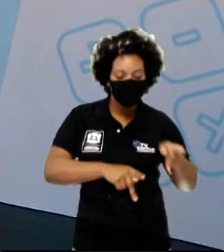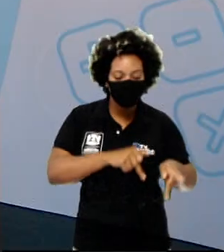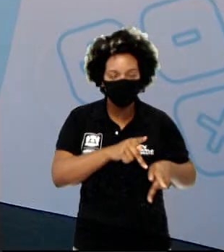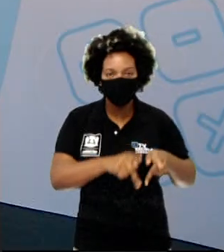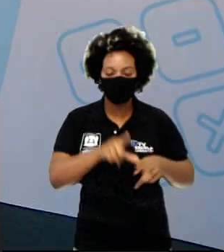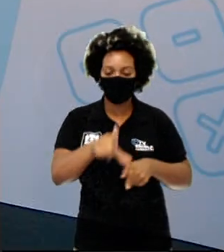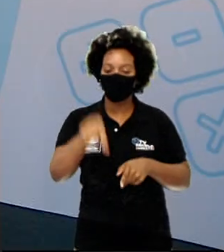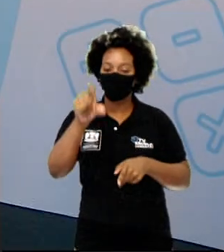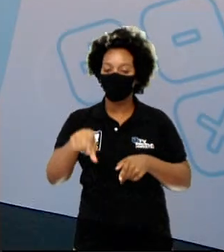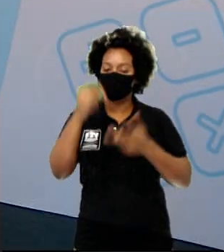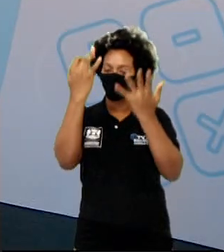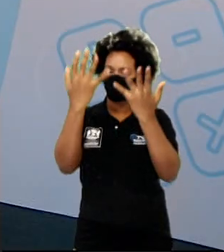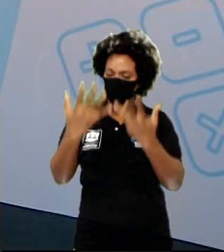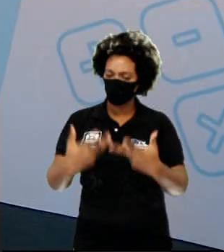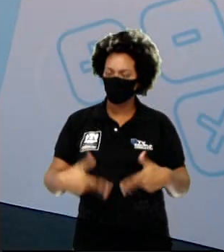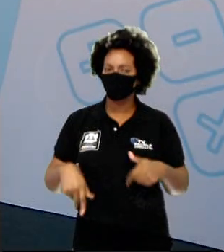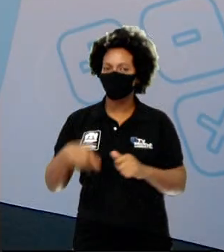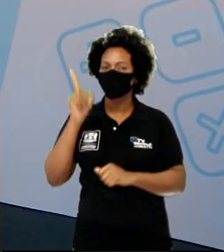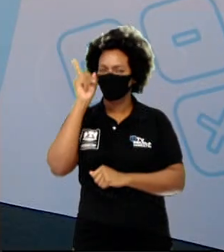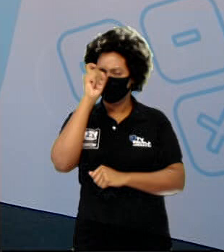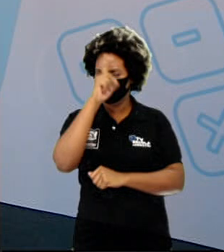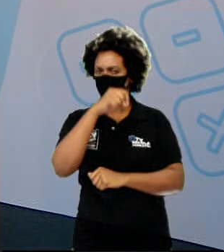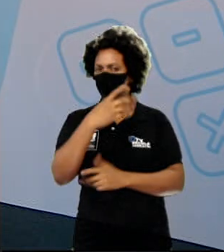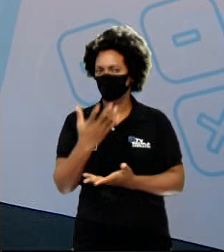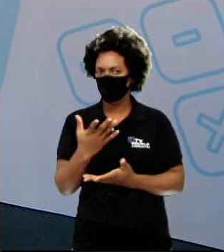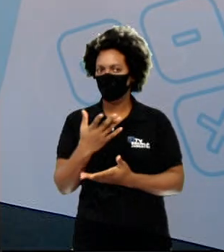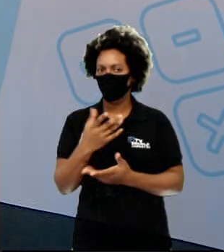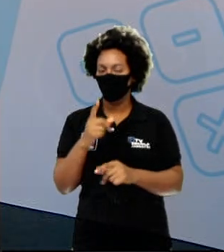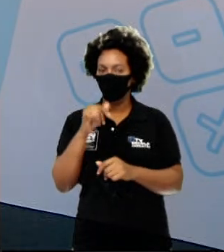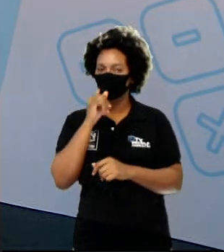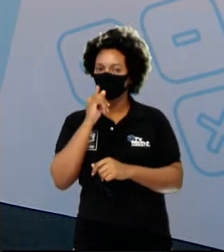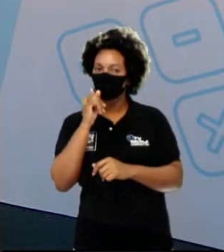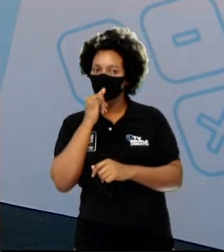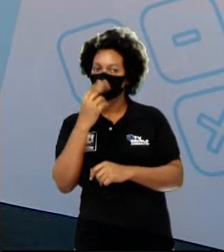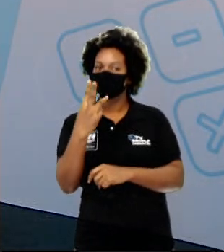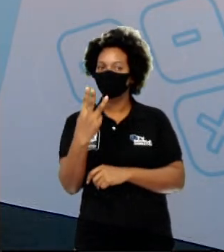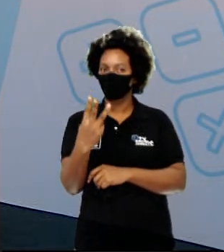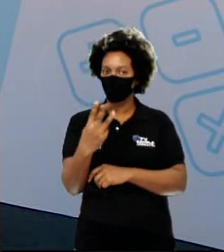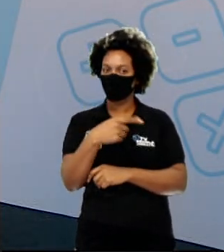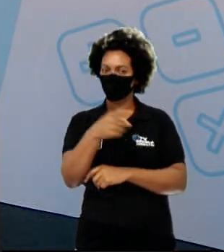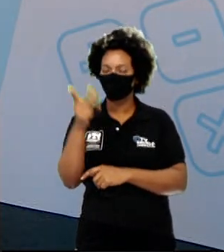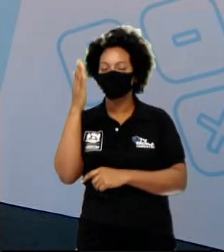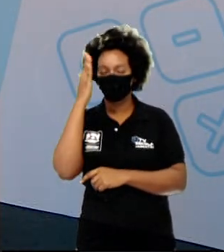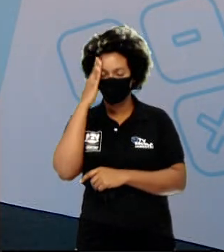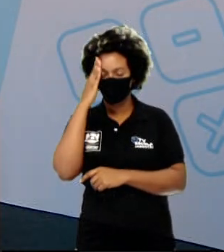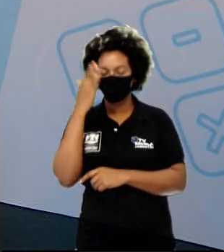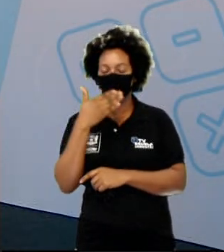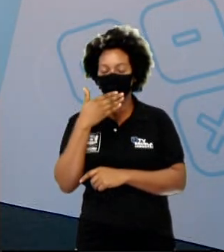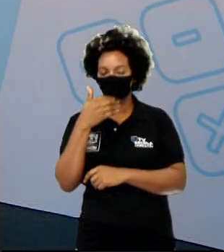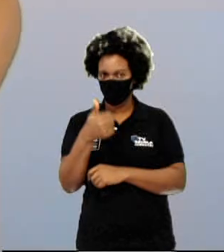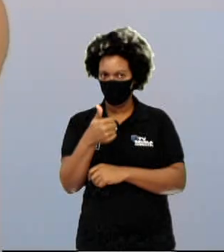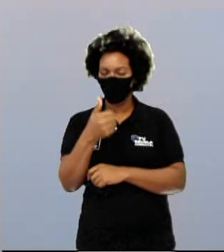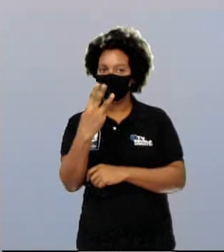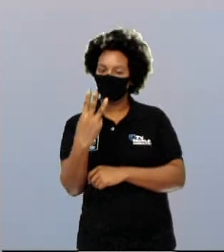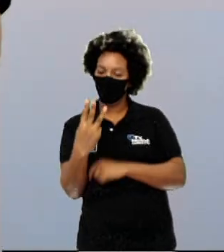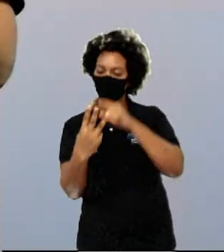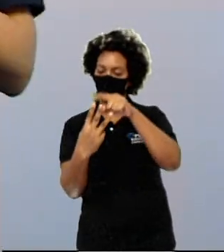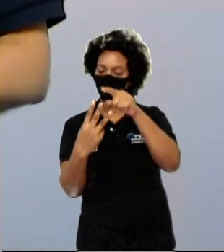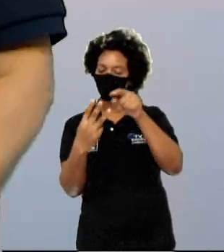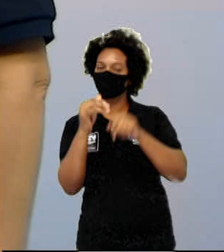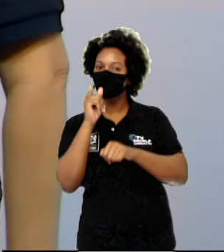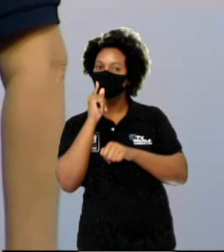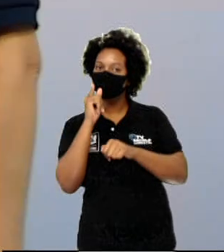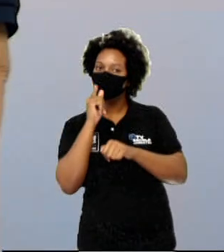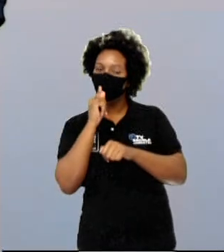espécies. Parece difícil, mas eu vou dar três exemplos que eu acho que vocês vão entender melhor. Três exemplos de